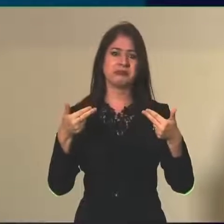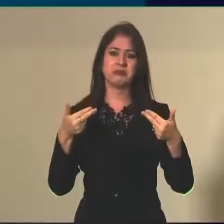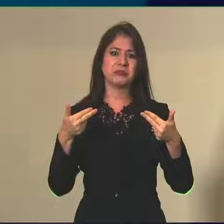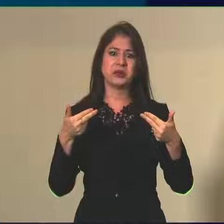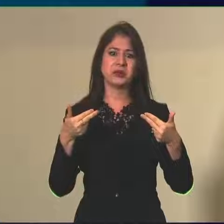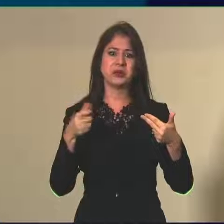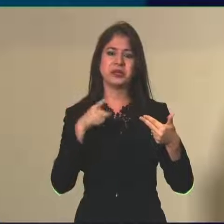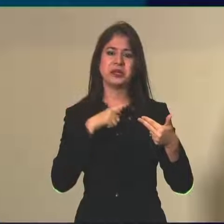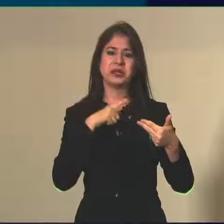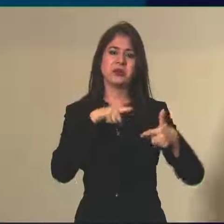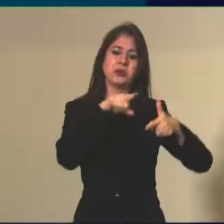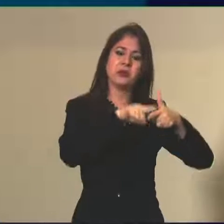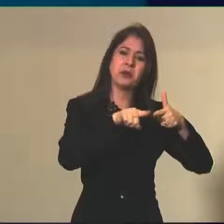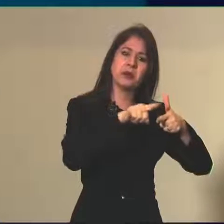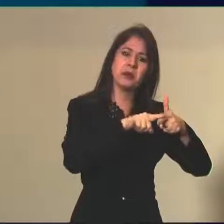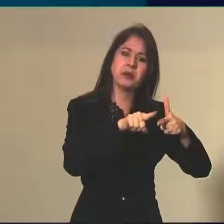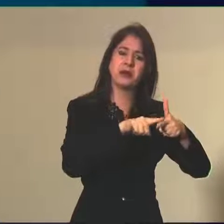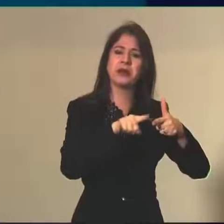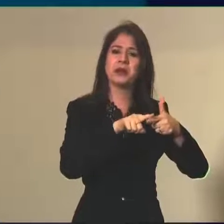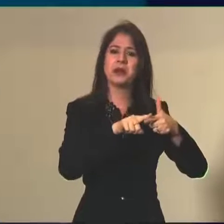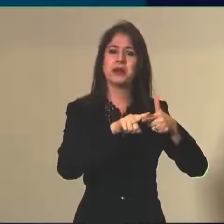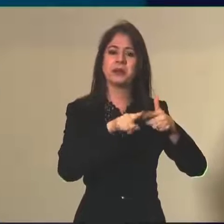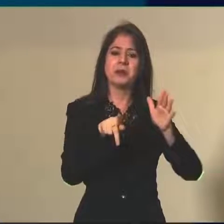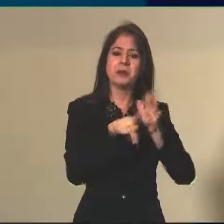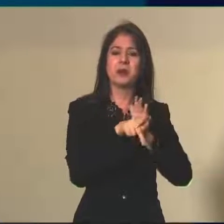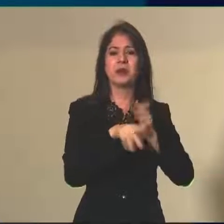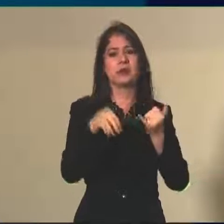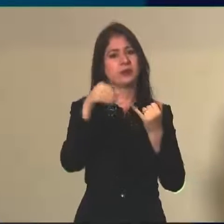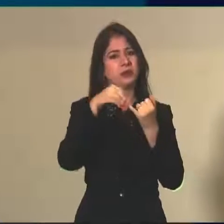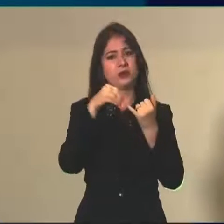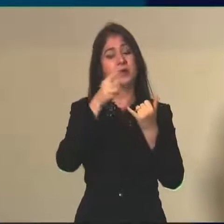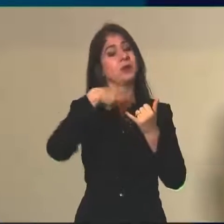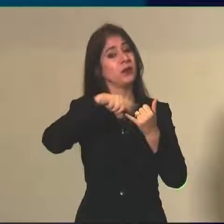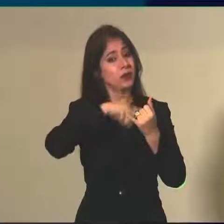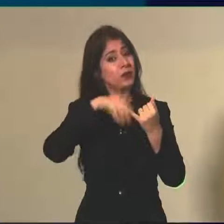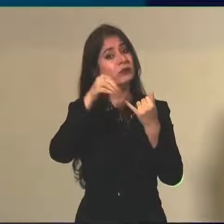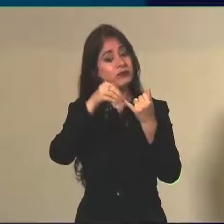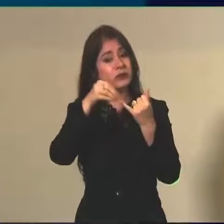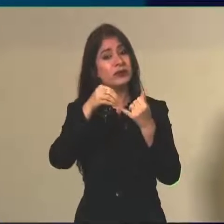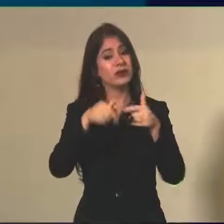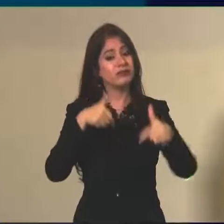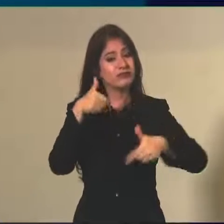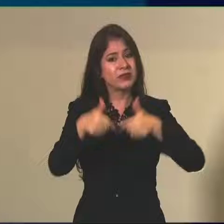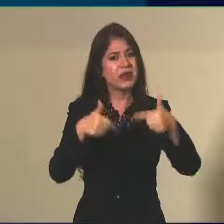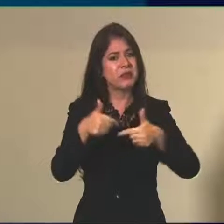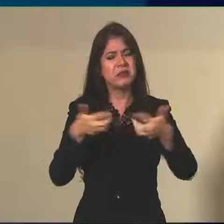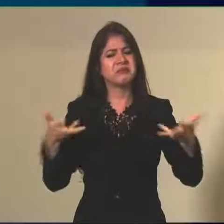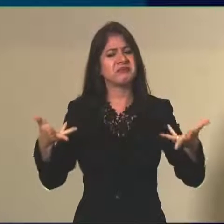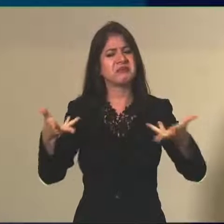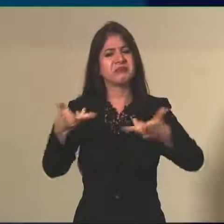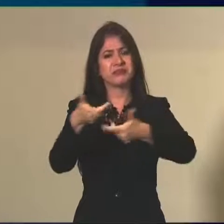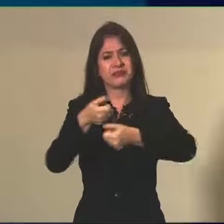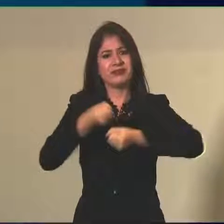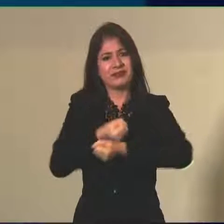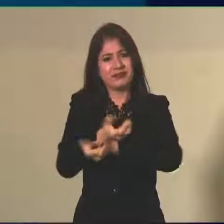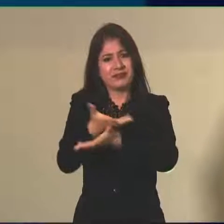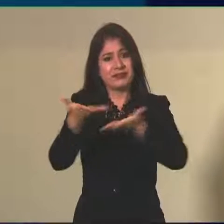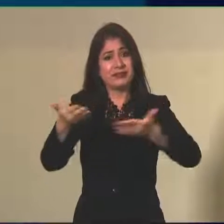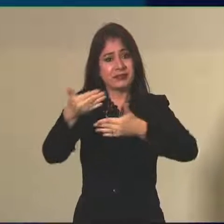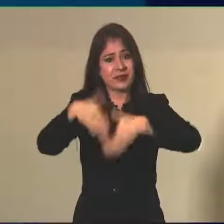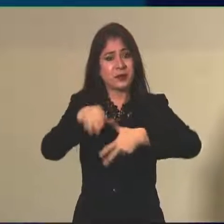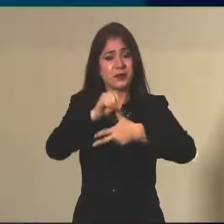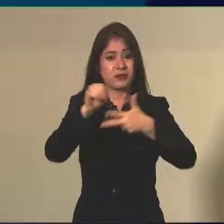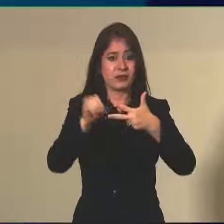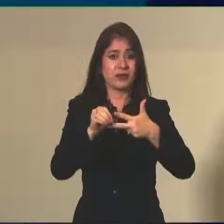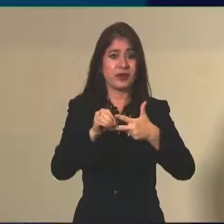que seja decorrente da atuação do INEP. Muito pelo contrário, o INEP tem feito um trabalho brilhante aí para disponibilizar o exame, inclusive,